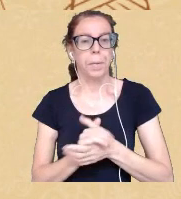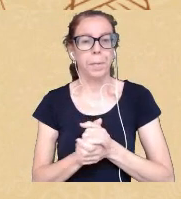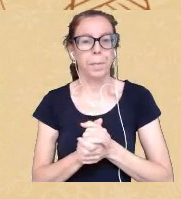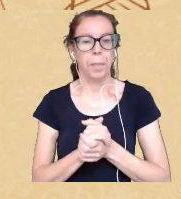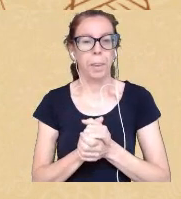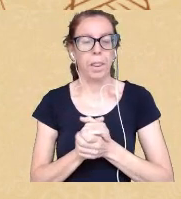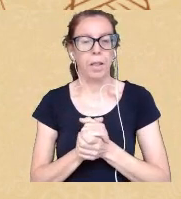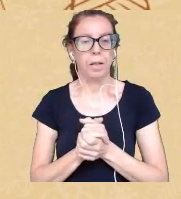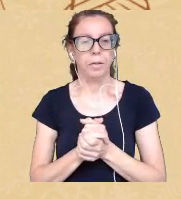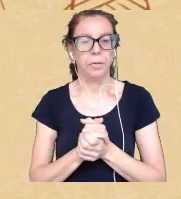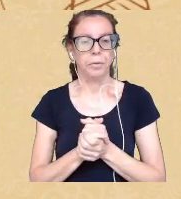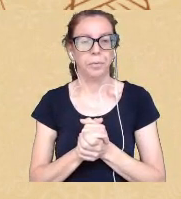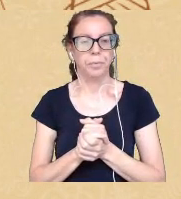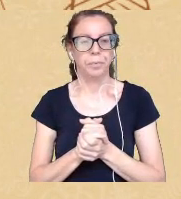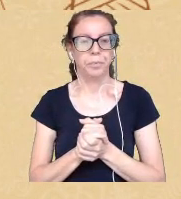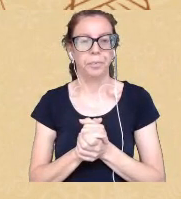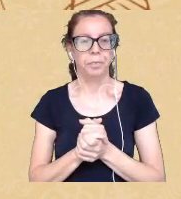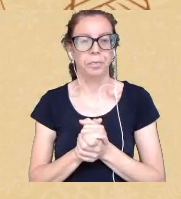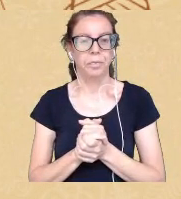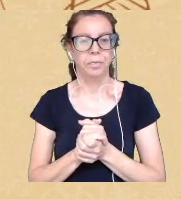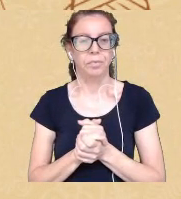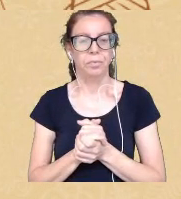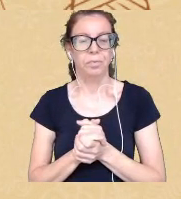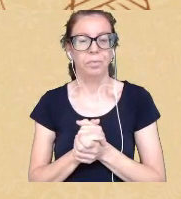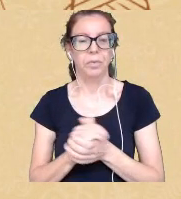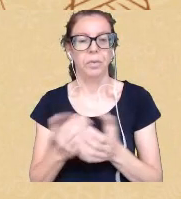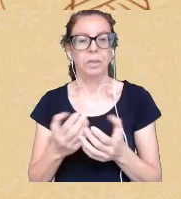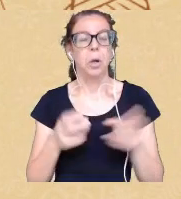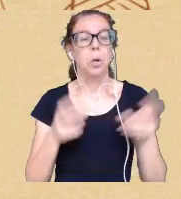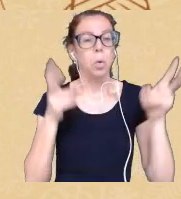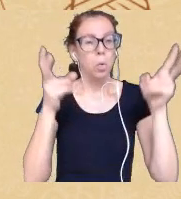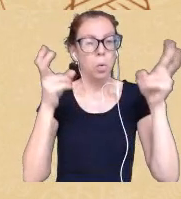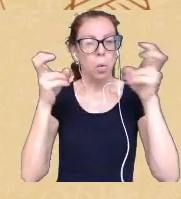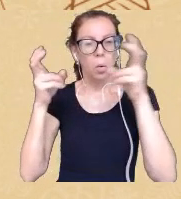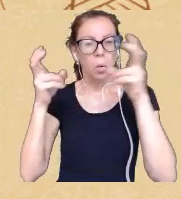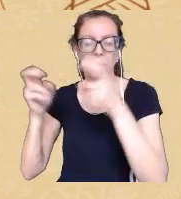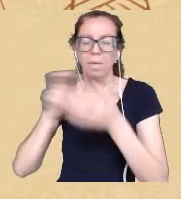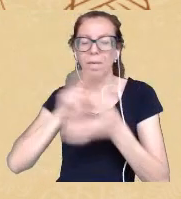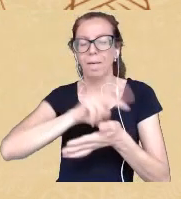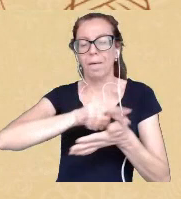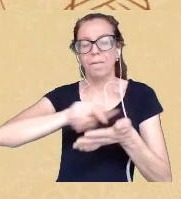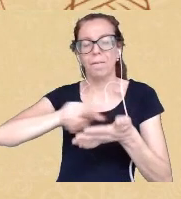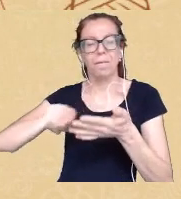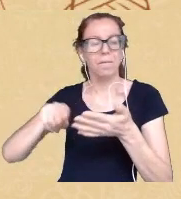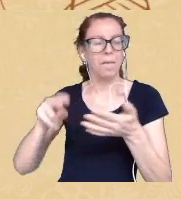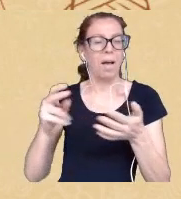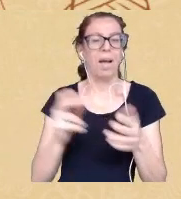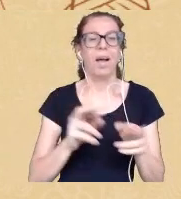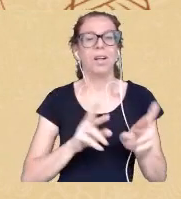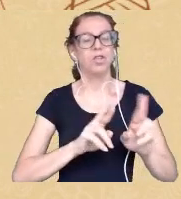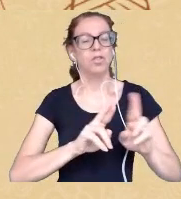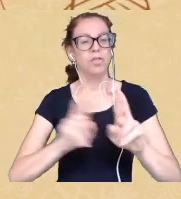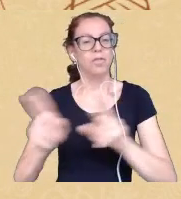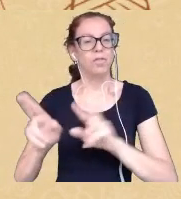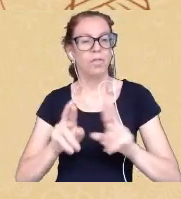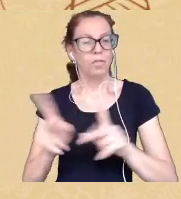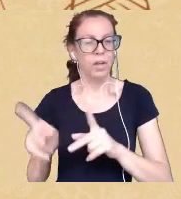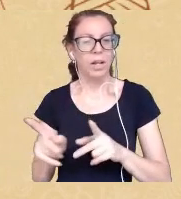historicamente esse termo teve funções complexas diferentes emblemático mesmo agora